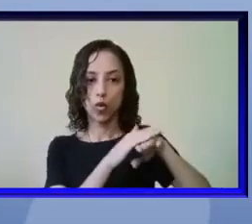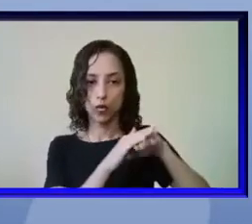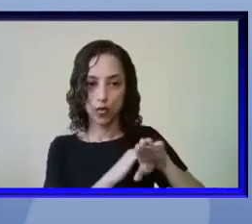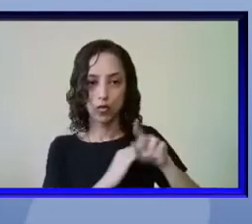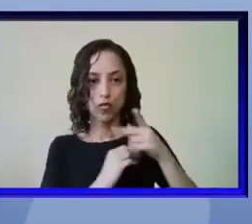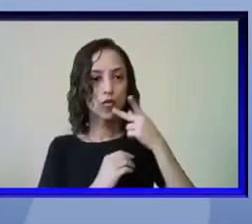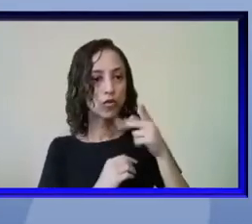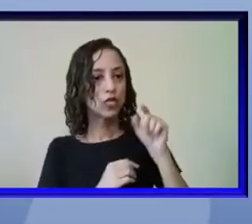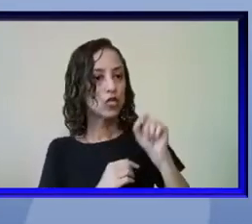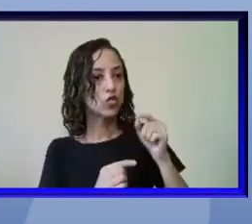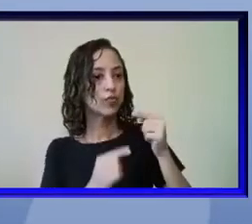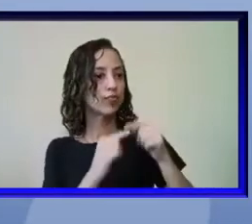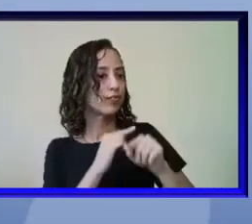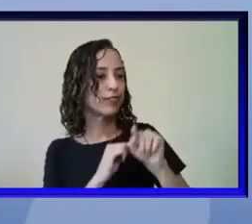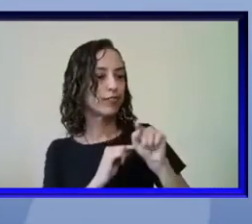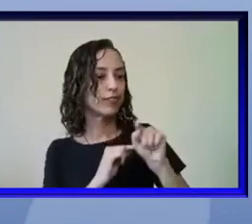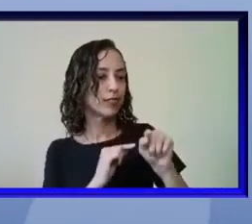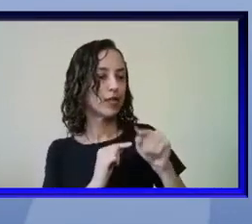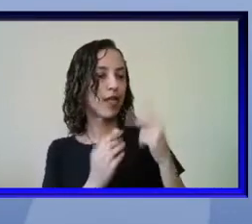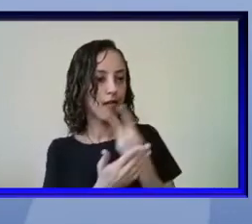um depósito indevido